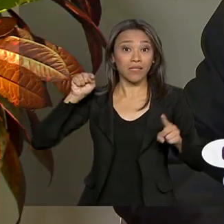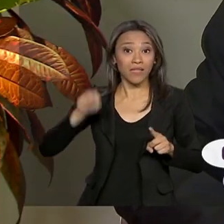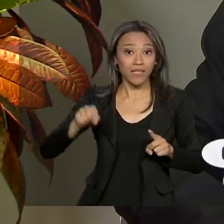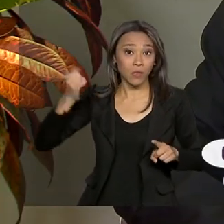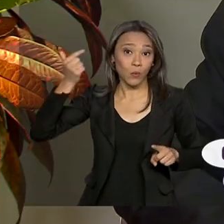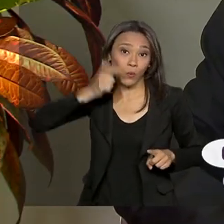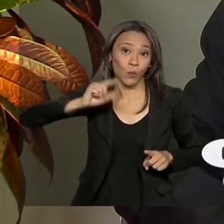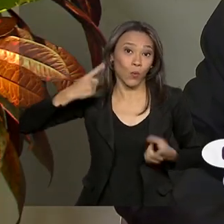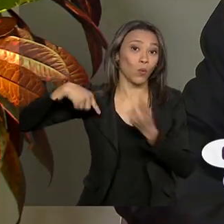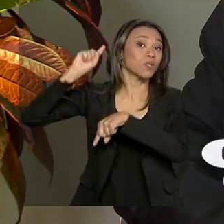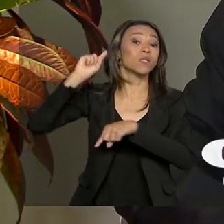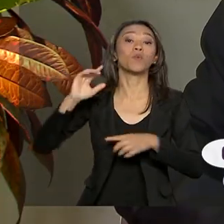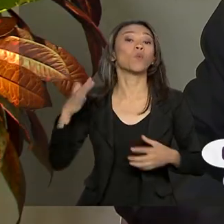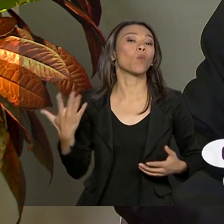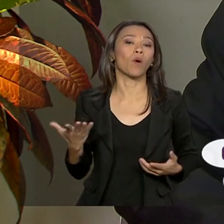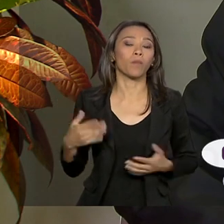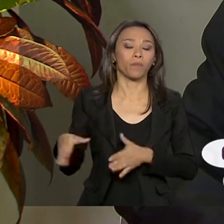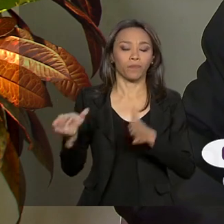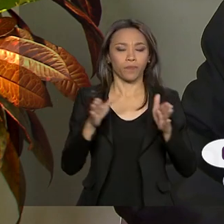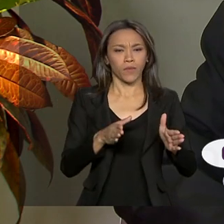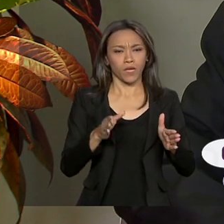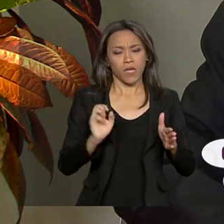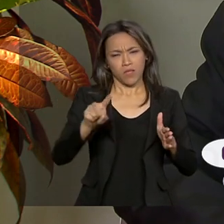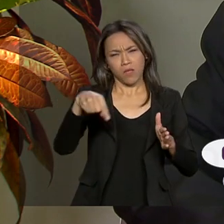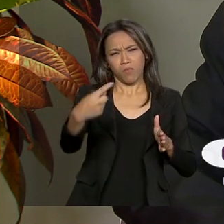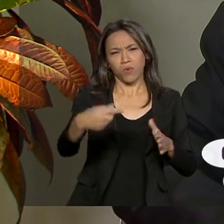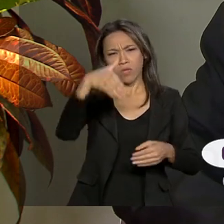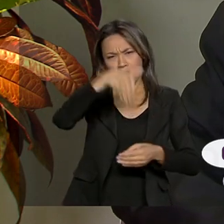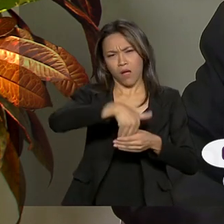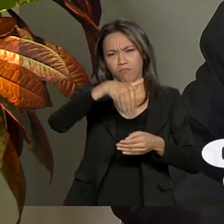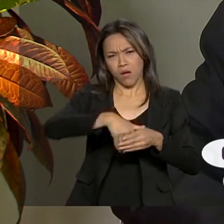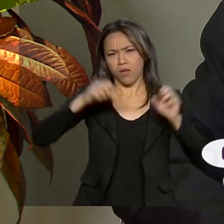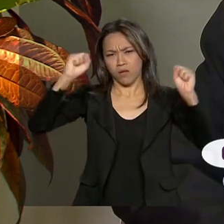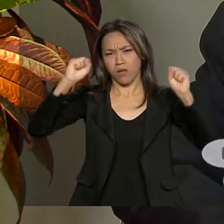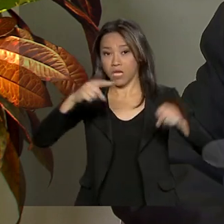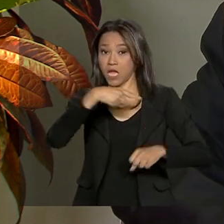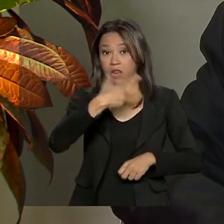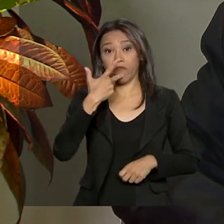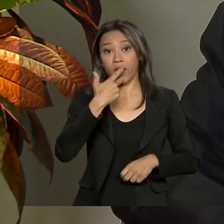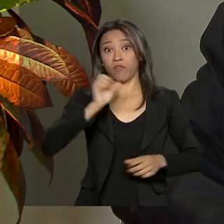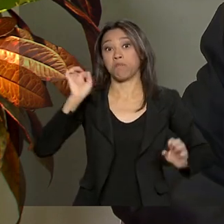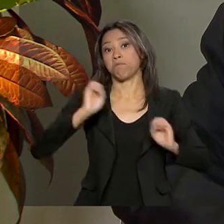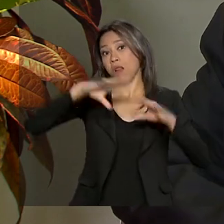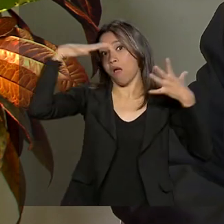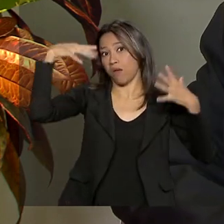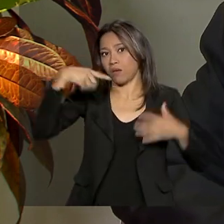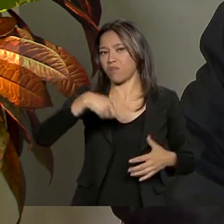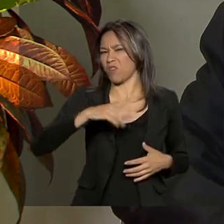campanha, porque a eleição dele, ele mesmo caracteriza como quase um milagre, né? Mas não foi.